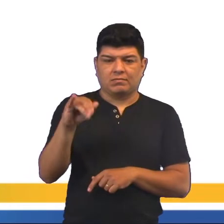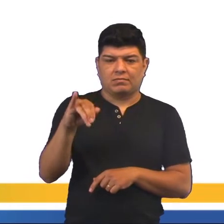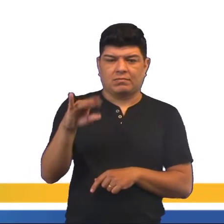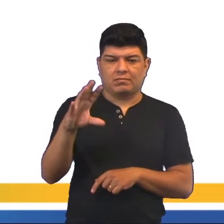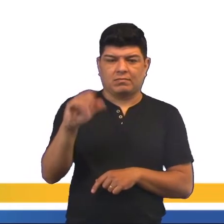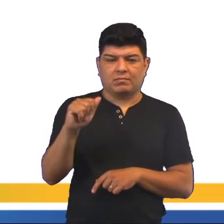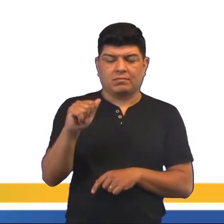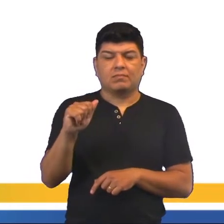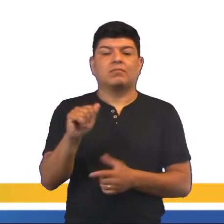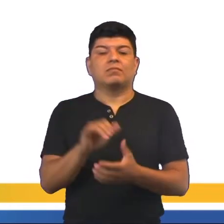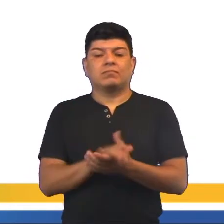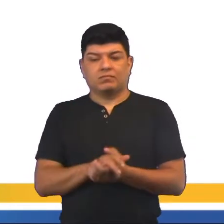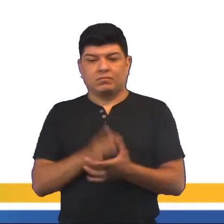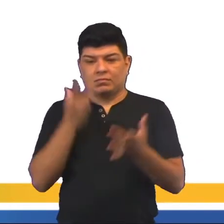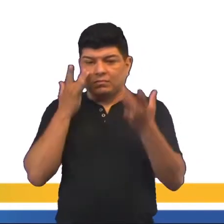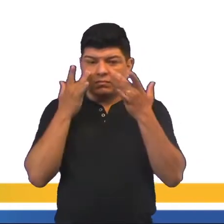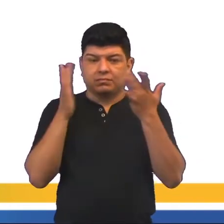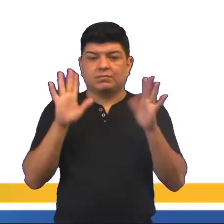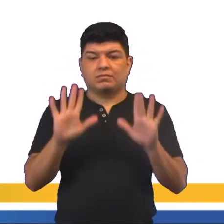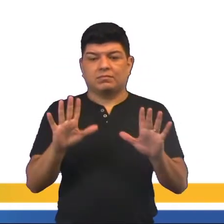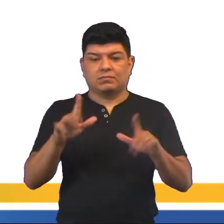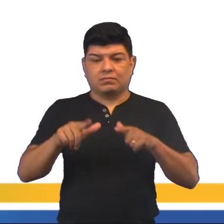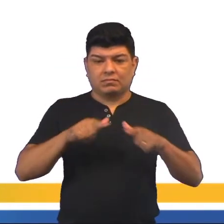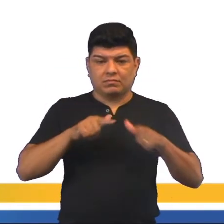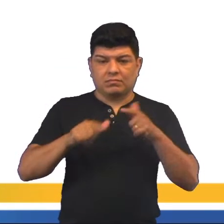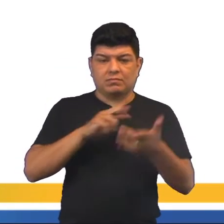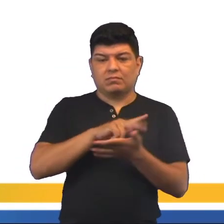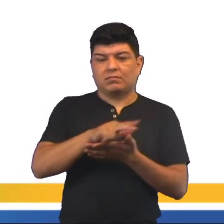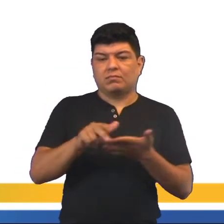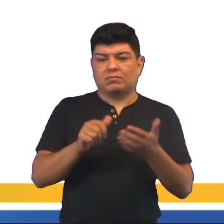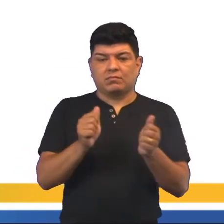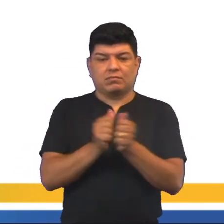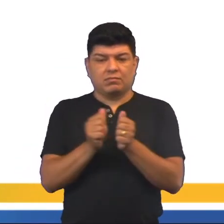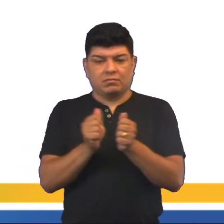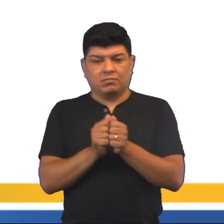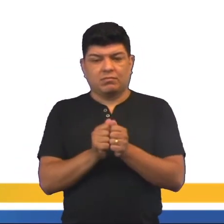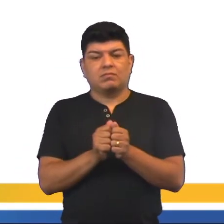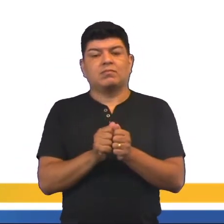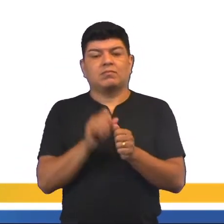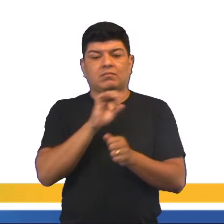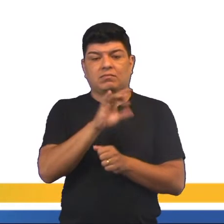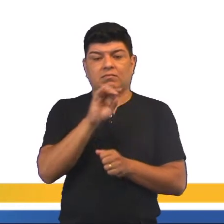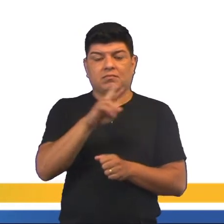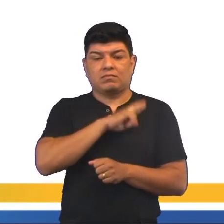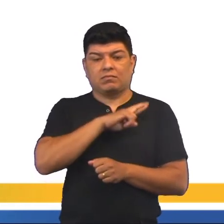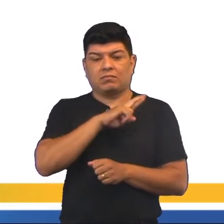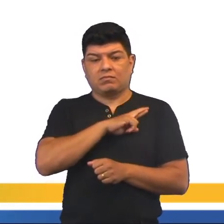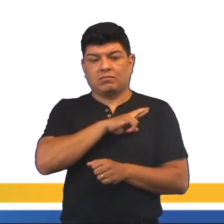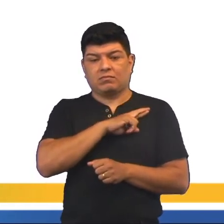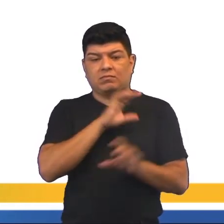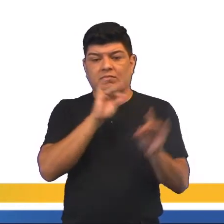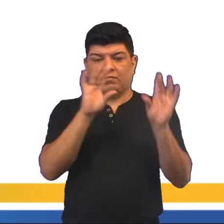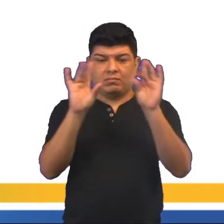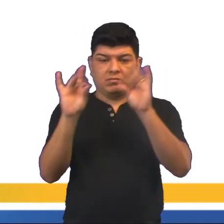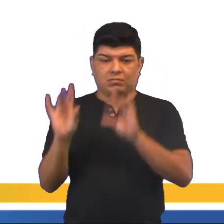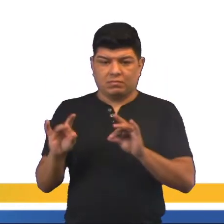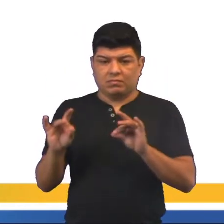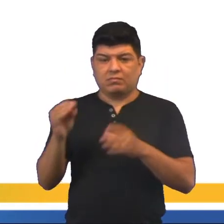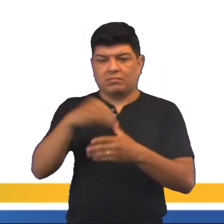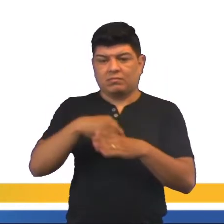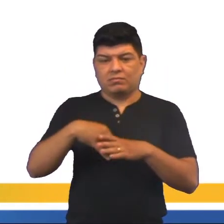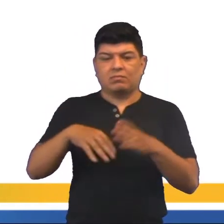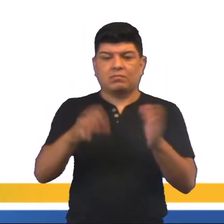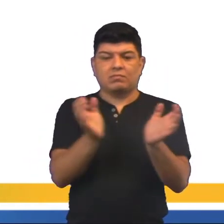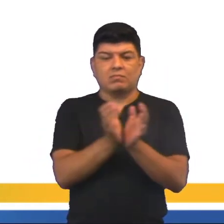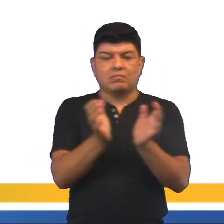de um espetáculo teatral. Depende do trabalho, né? De vários componentes. Cada qual com as suas funções específicas